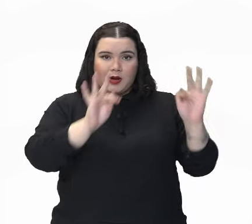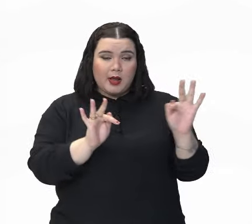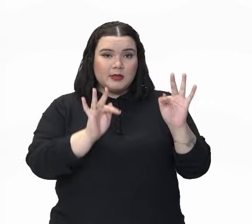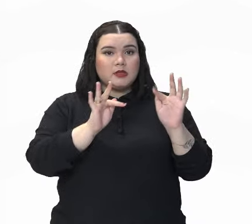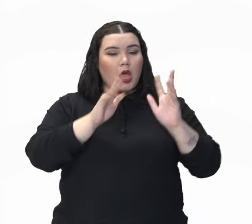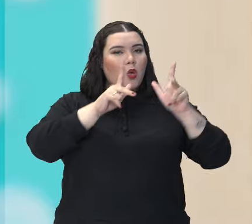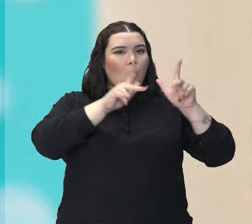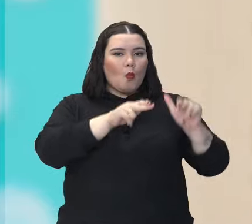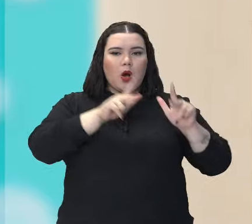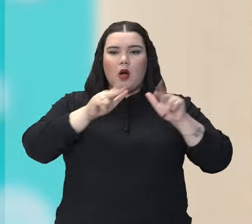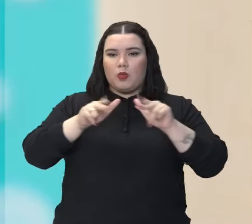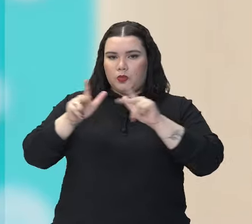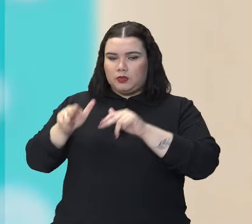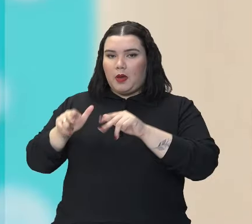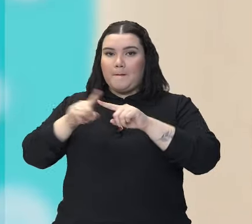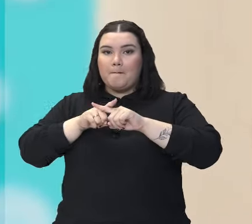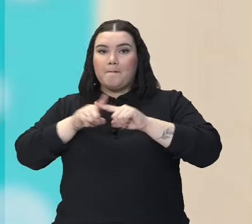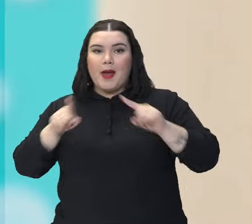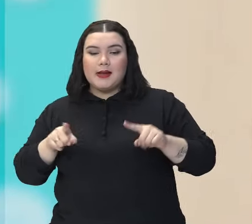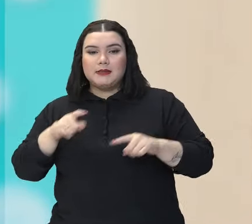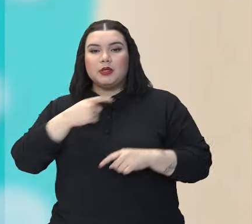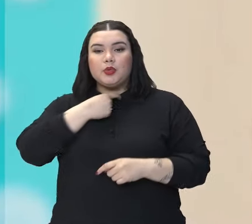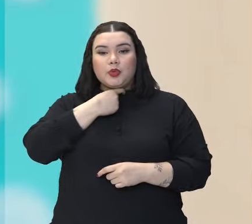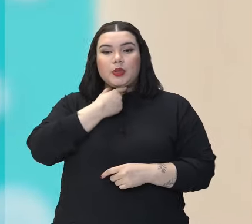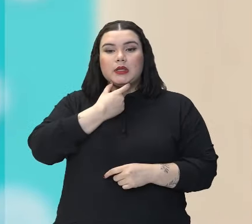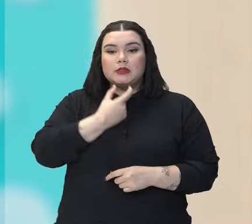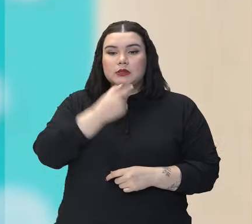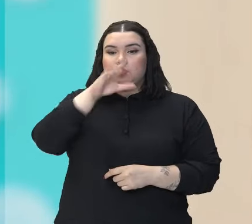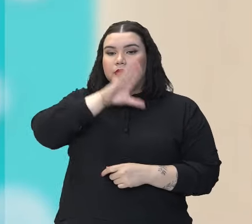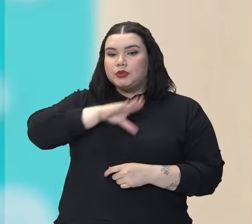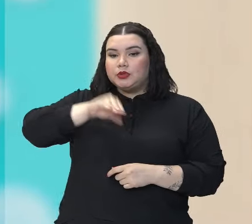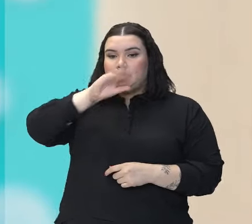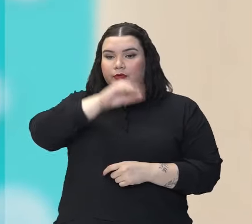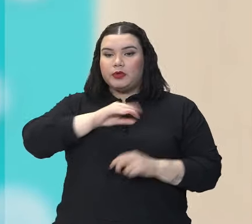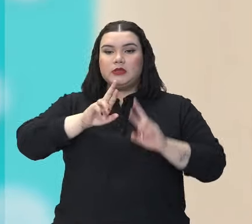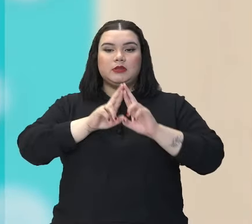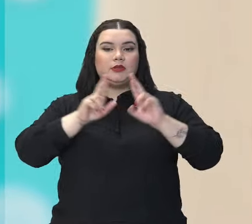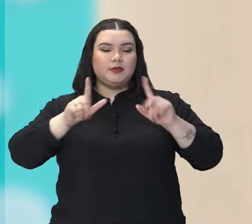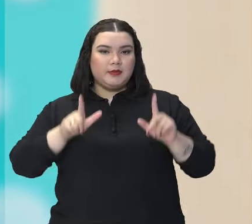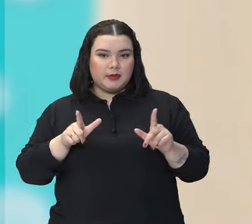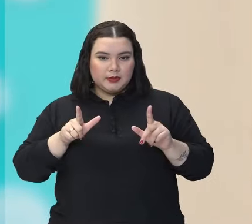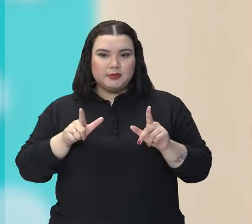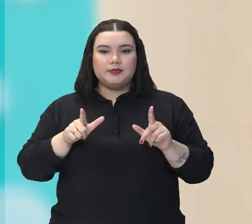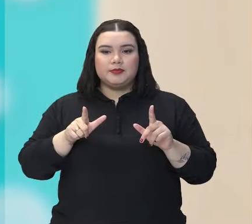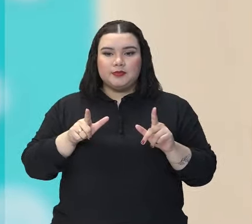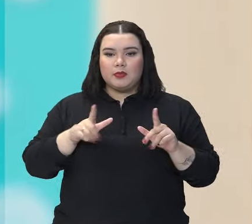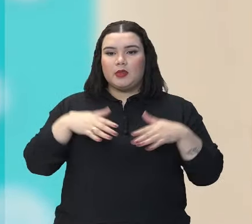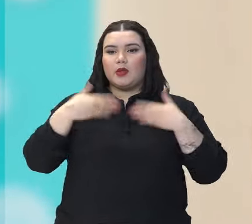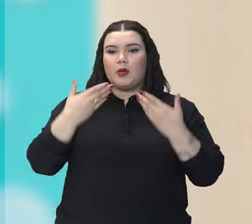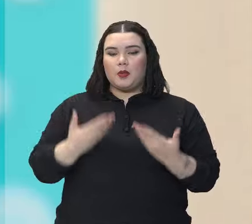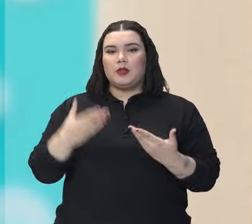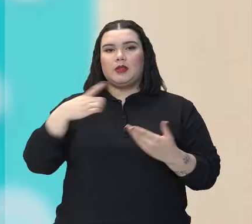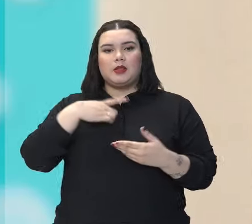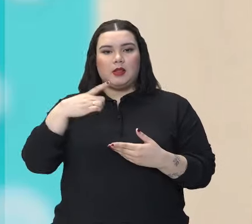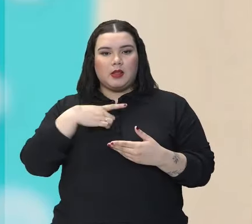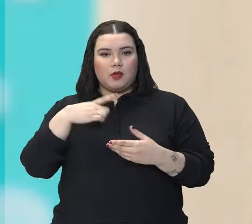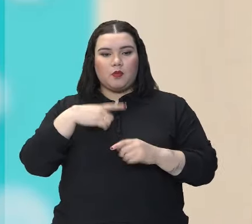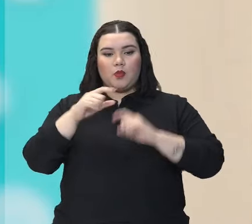diferente, né? Porque tem toda a entonação. Porque através da entonação e da